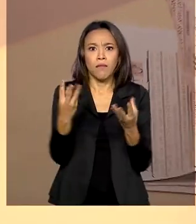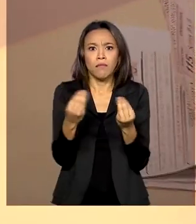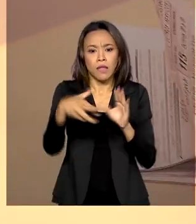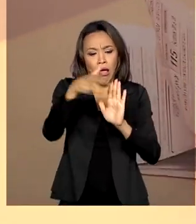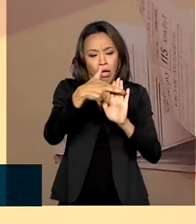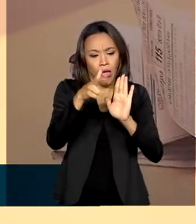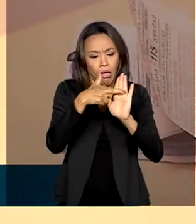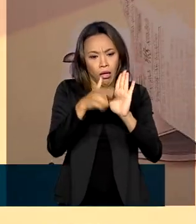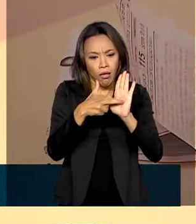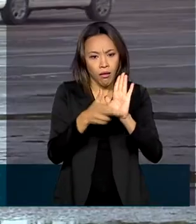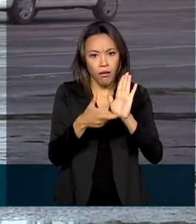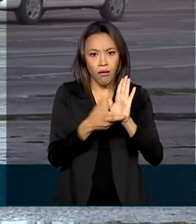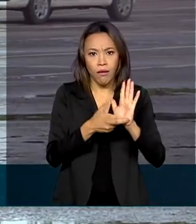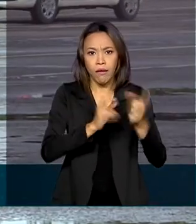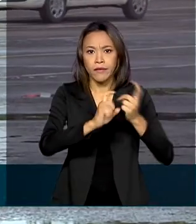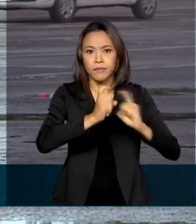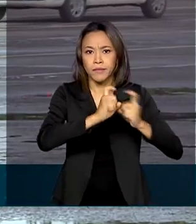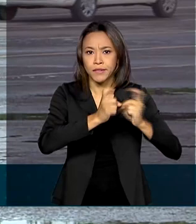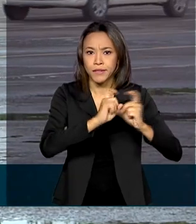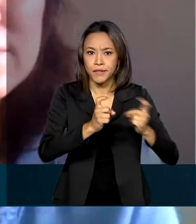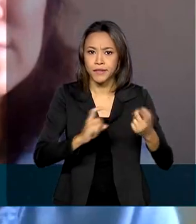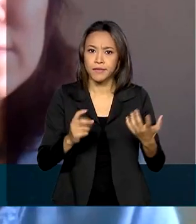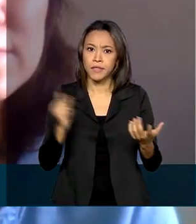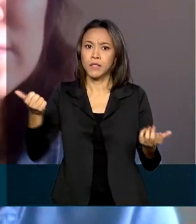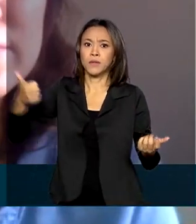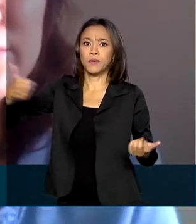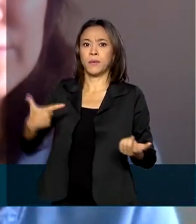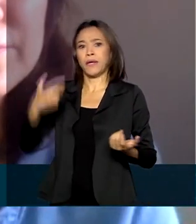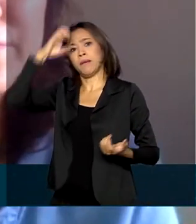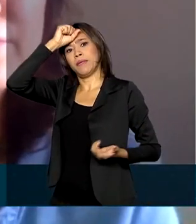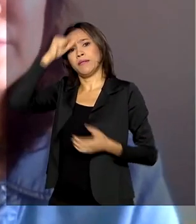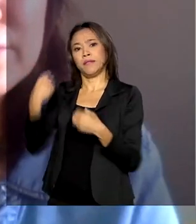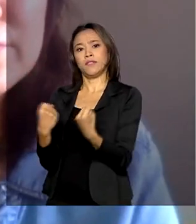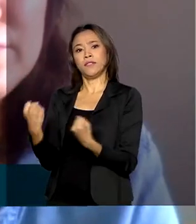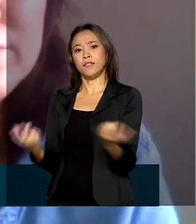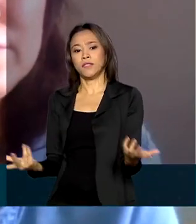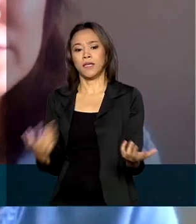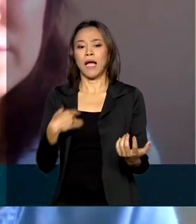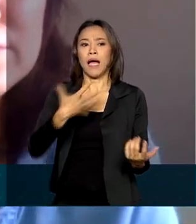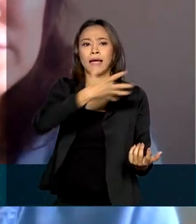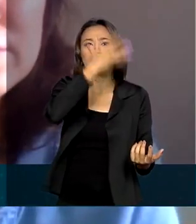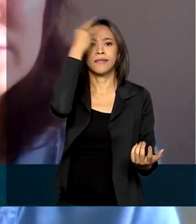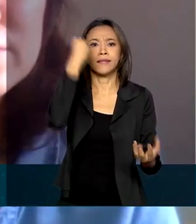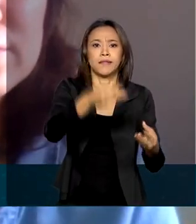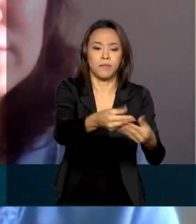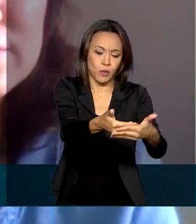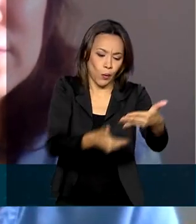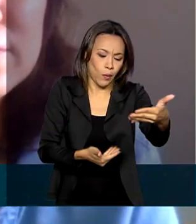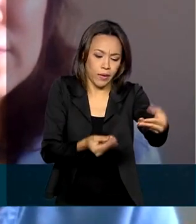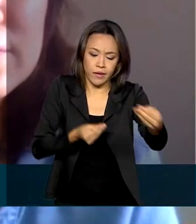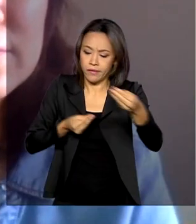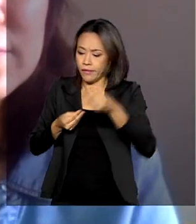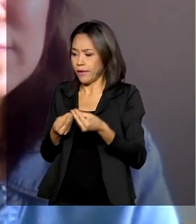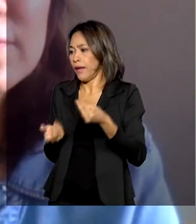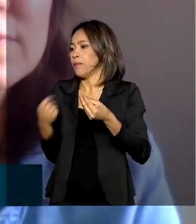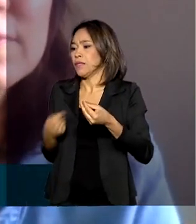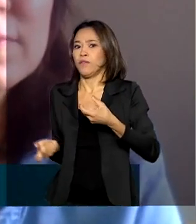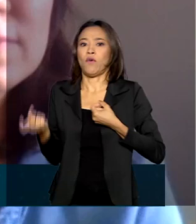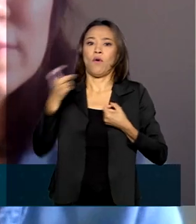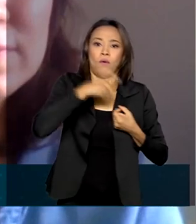administrativas e legais que aprender a dirigir. A autoescola esqueceu de dar um documento para mim, aí eu tive que voltar tudo de novo